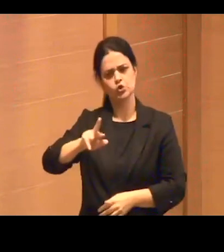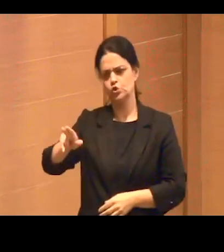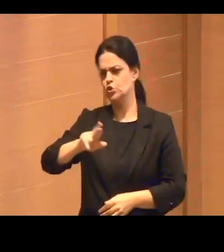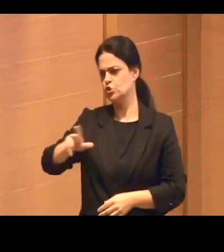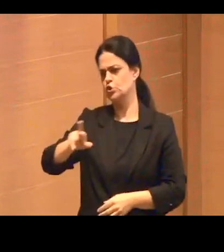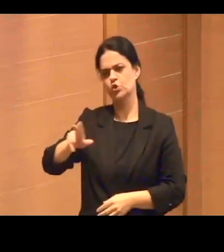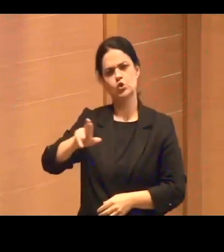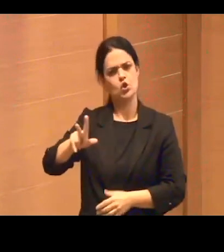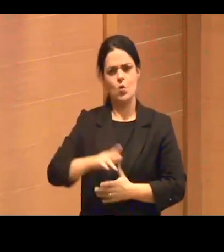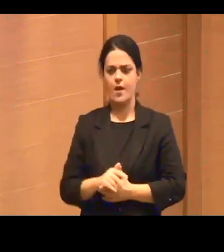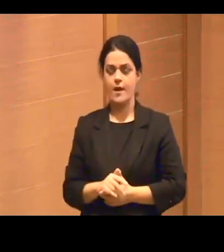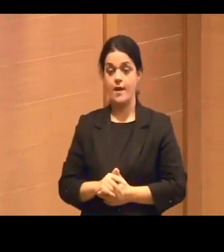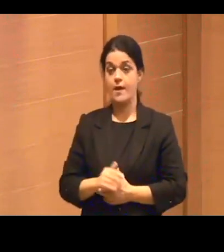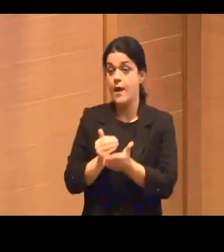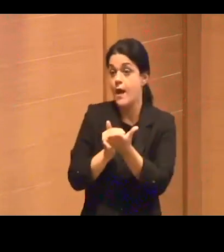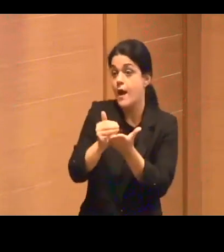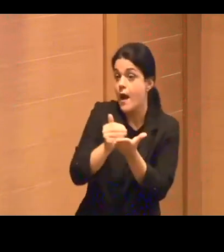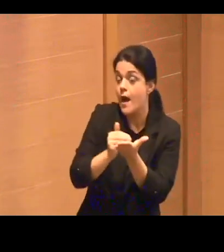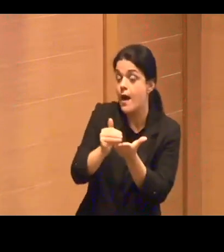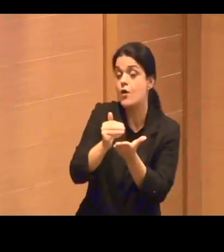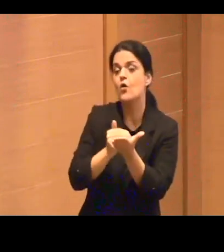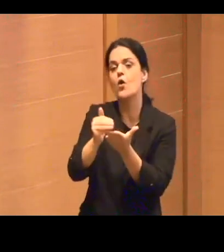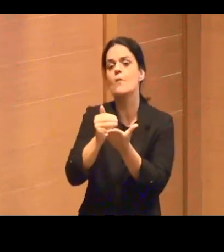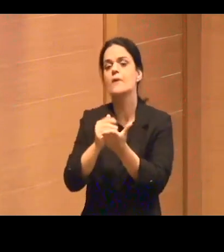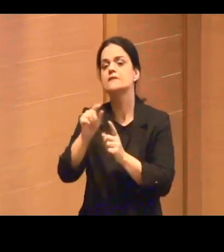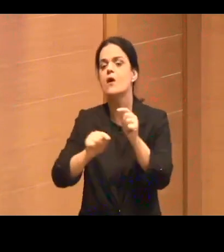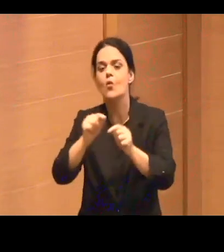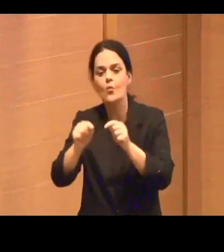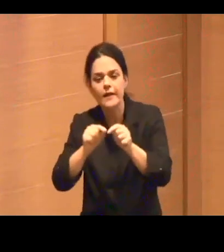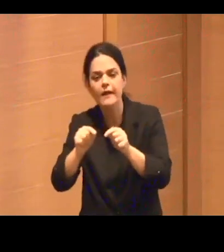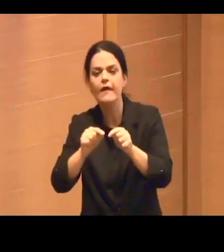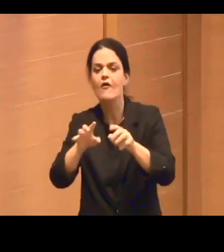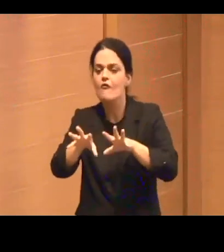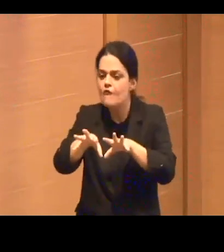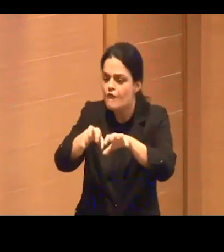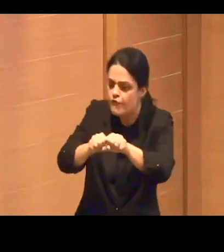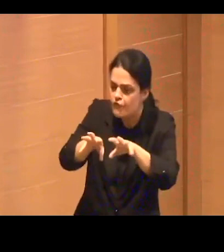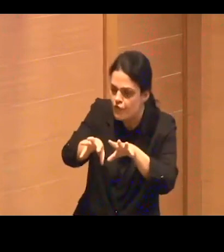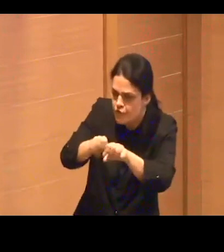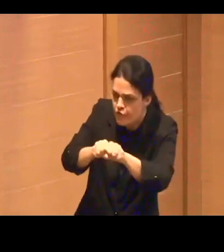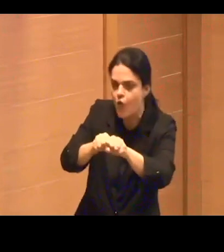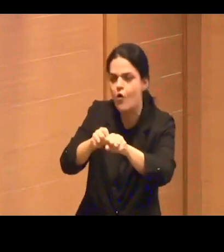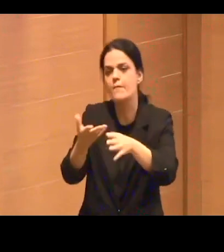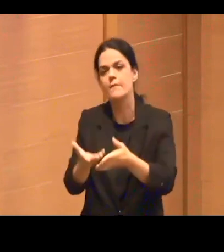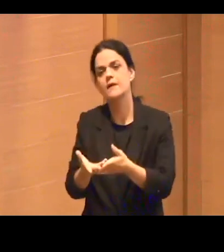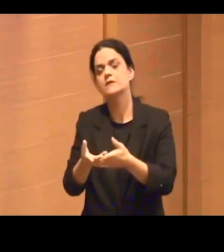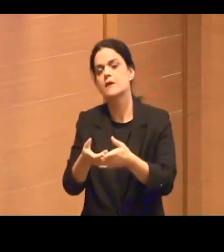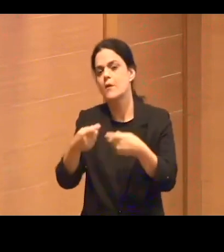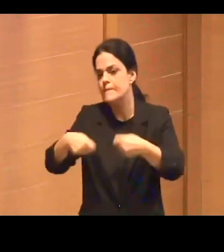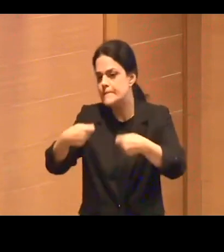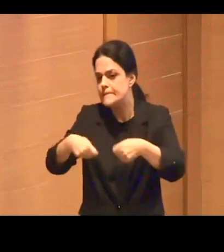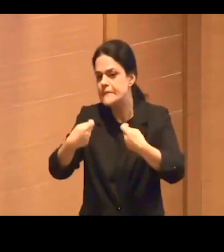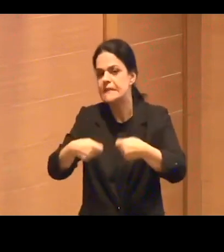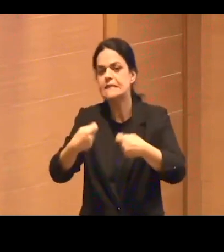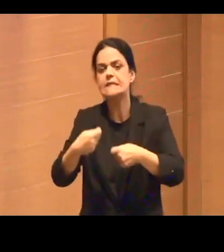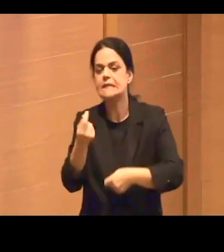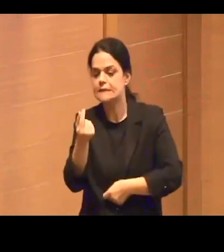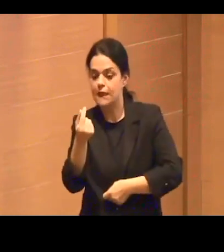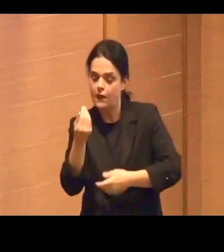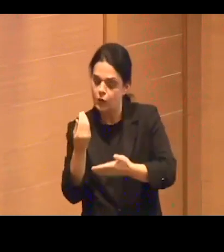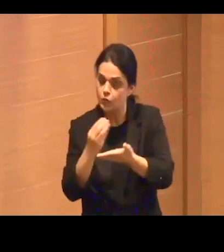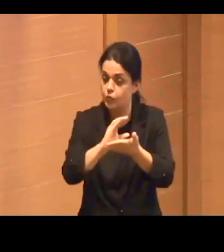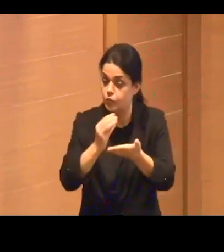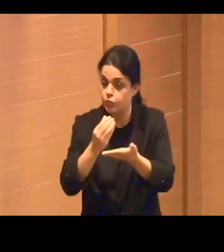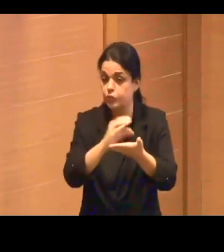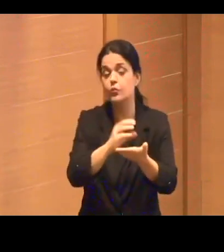elas vão começar por formações, vão começar por destinação de recursos, por